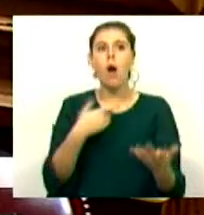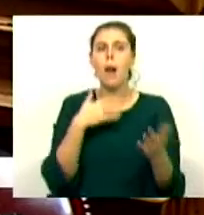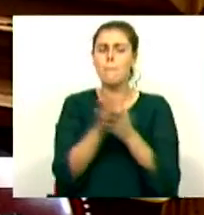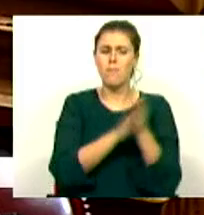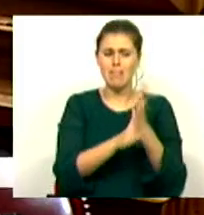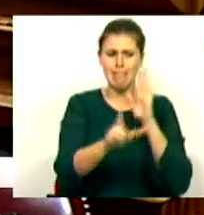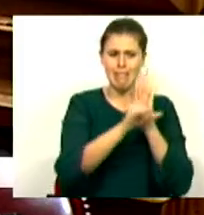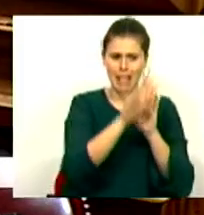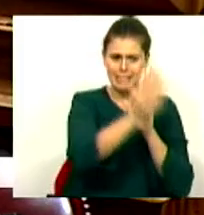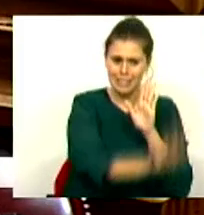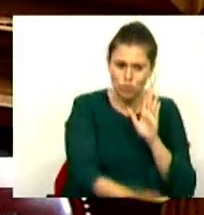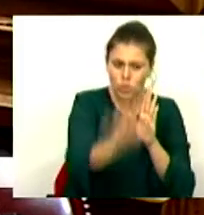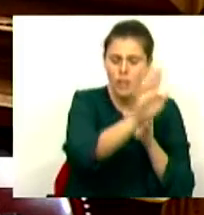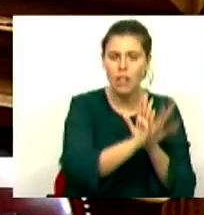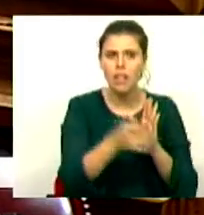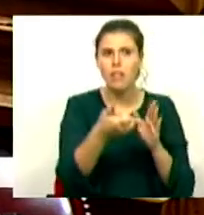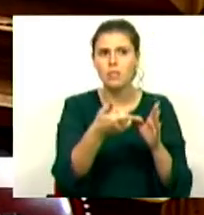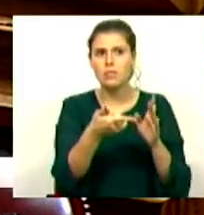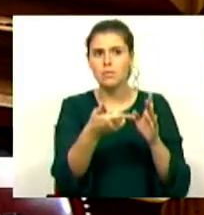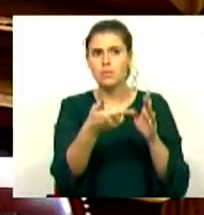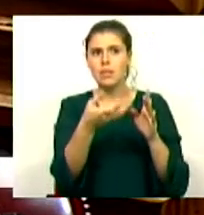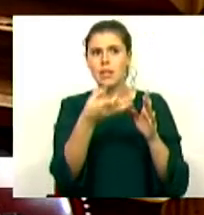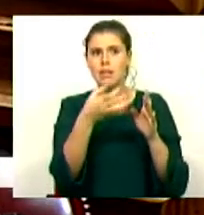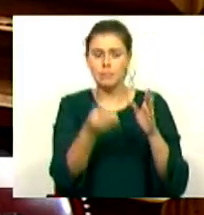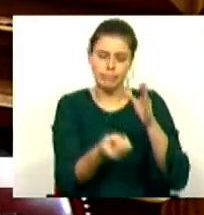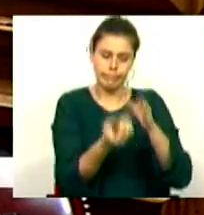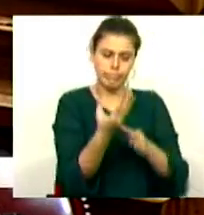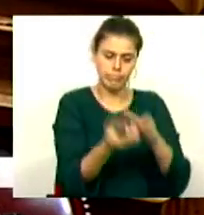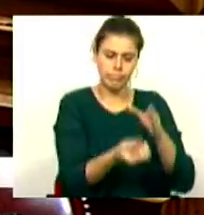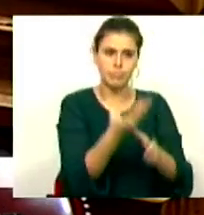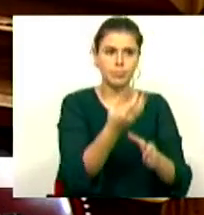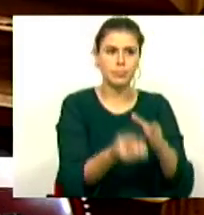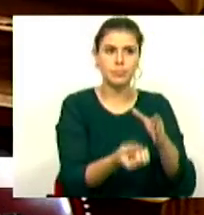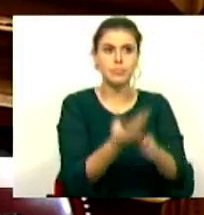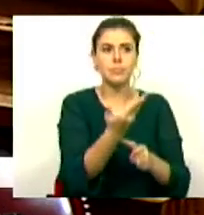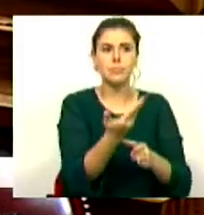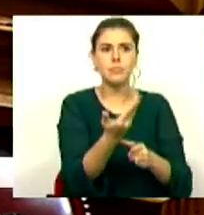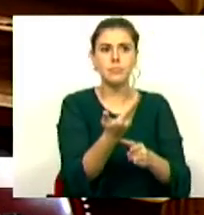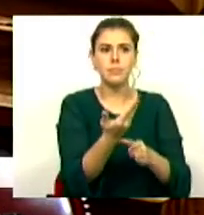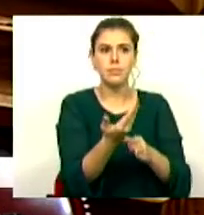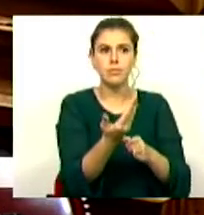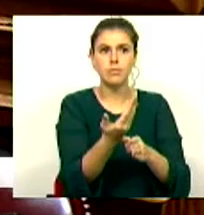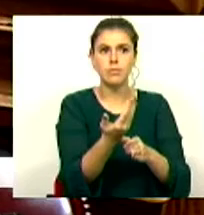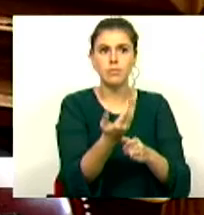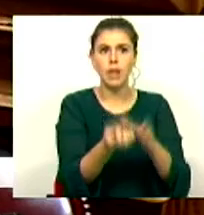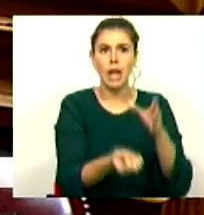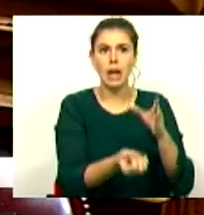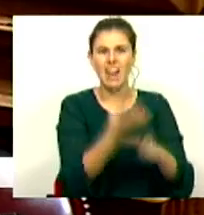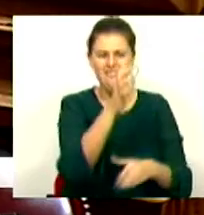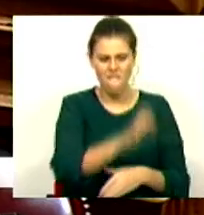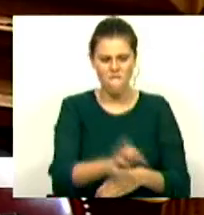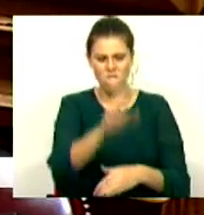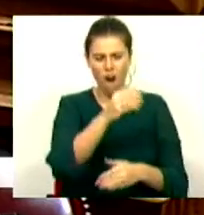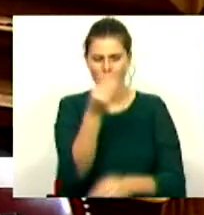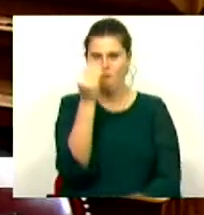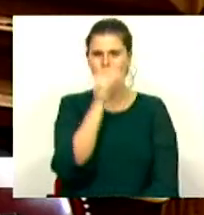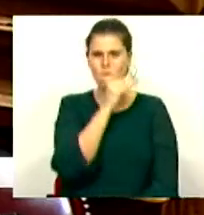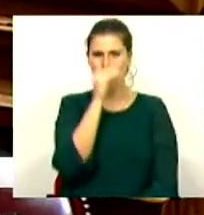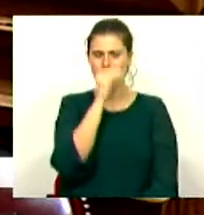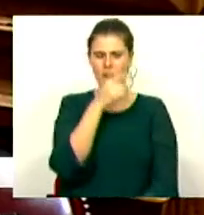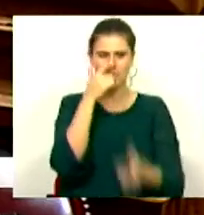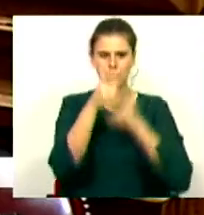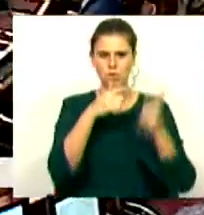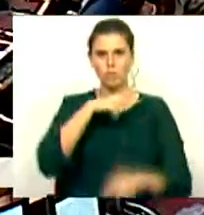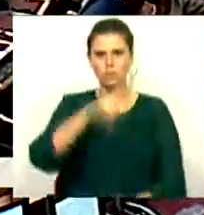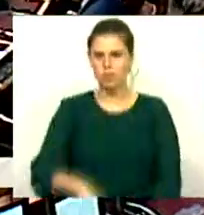da lei da nacionalidade e de estarmos a fabricar, a fabricar, a fabricar de forma artificial cidadãos